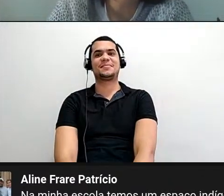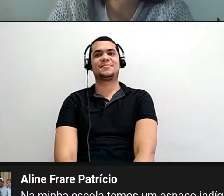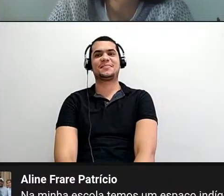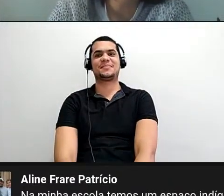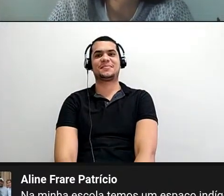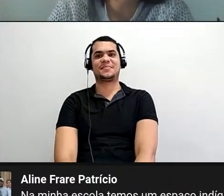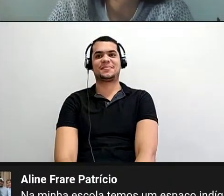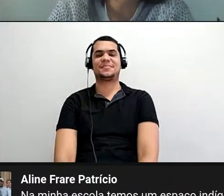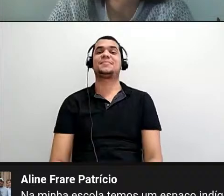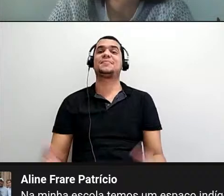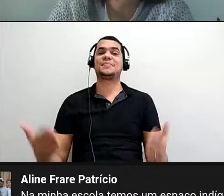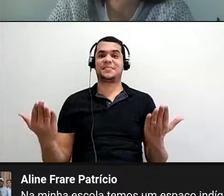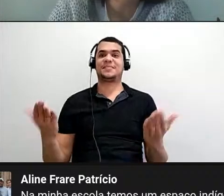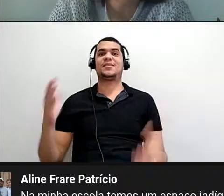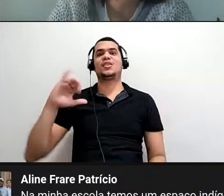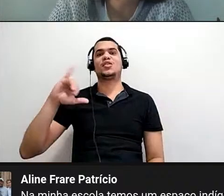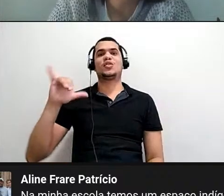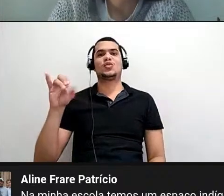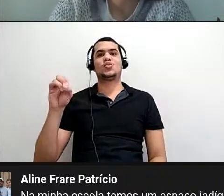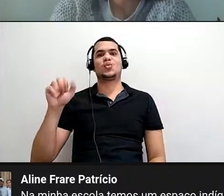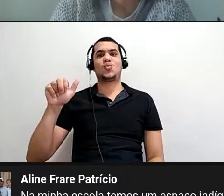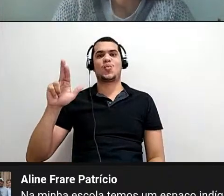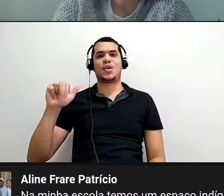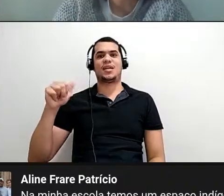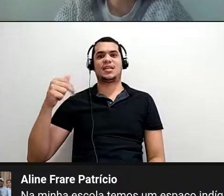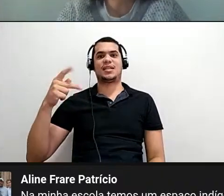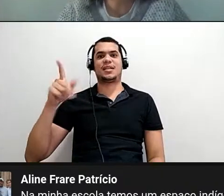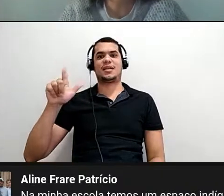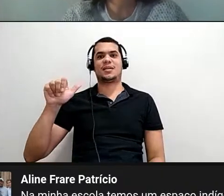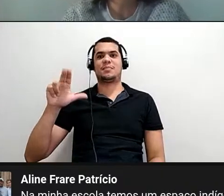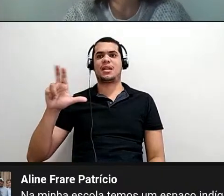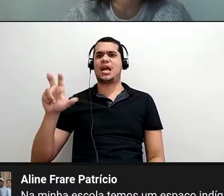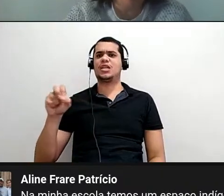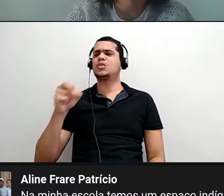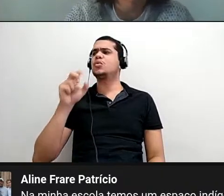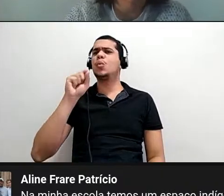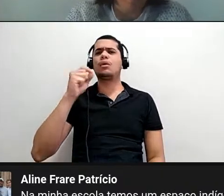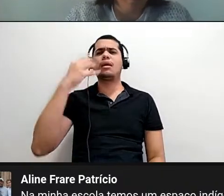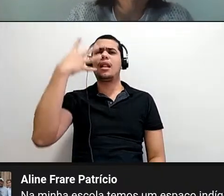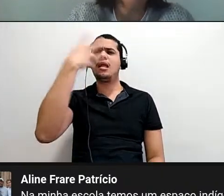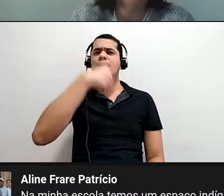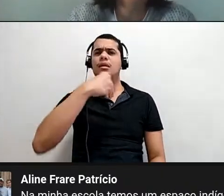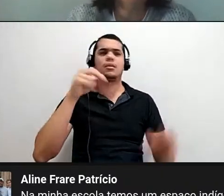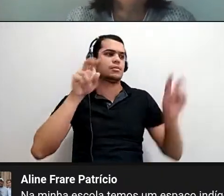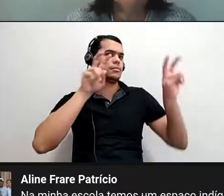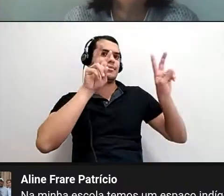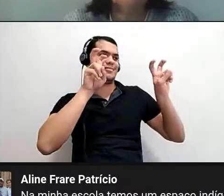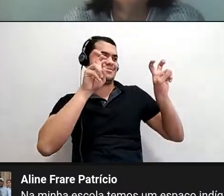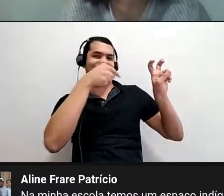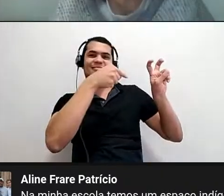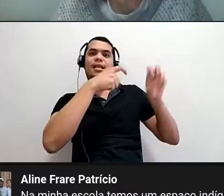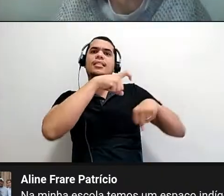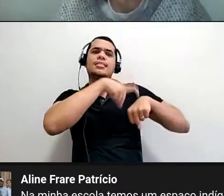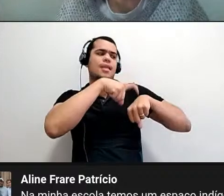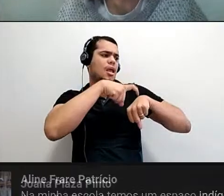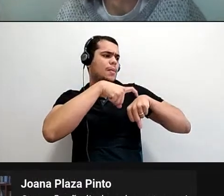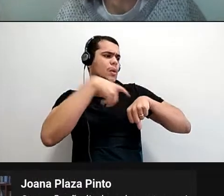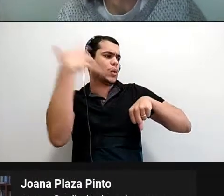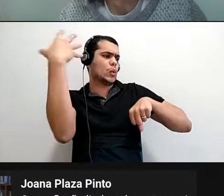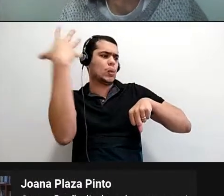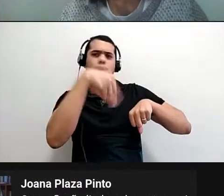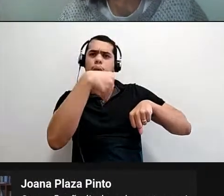Então, a Joana Plaza fez um comentário aqui que achou belíssima a explanação sobre o tempo,